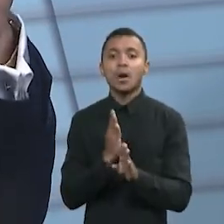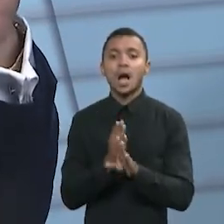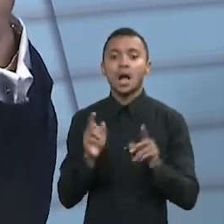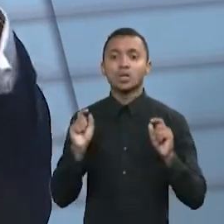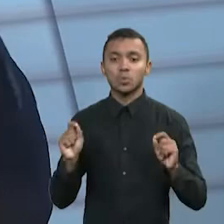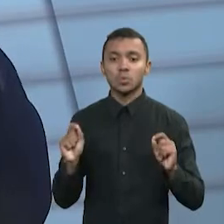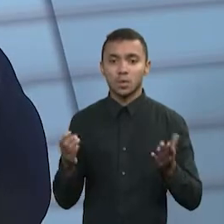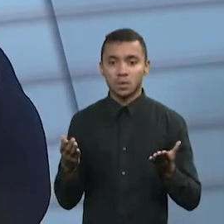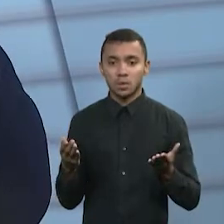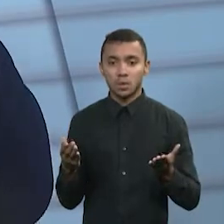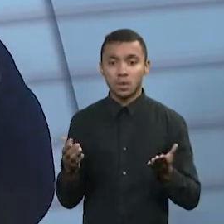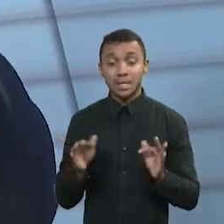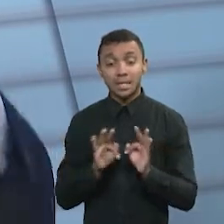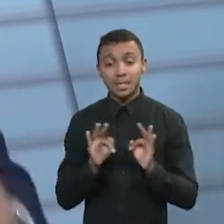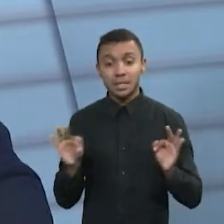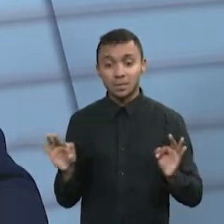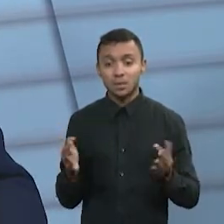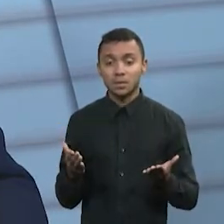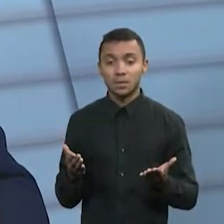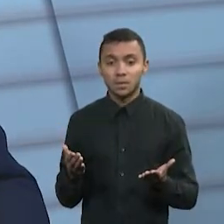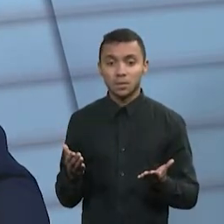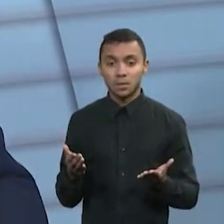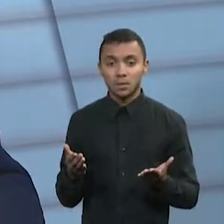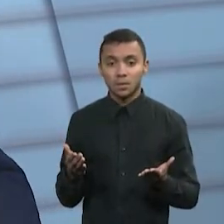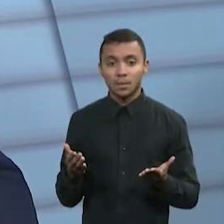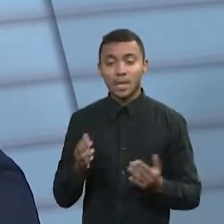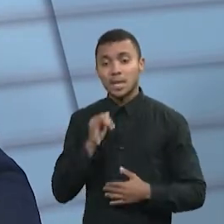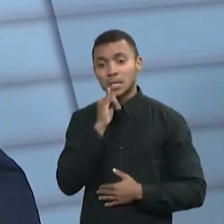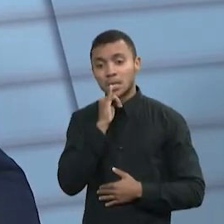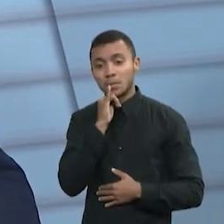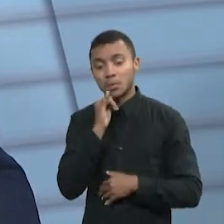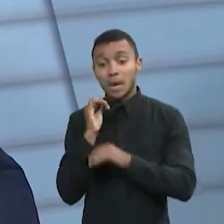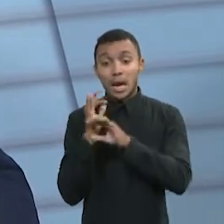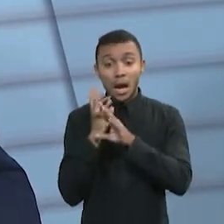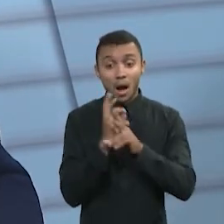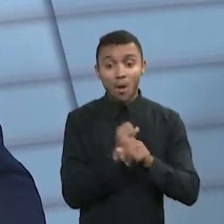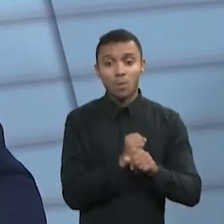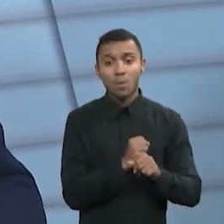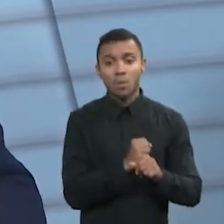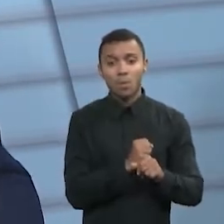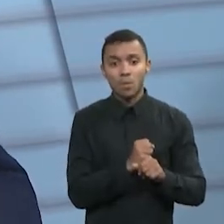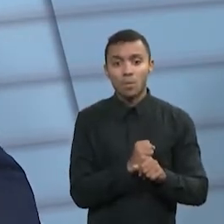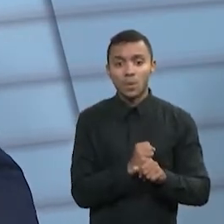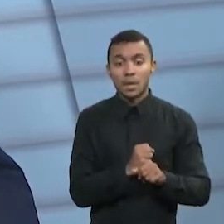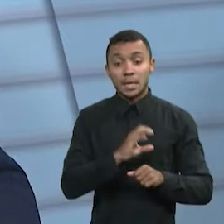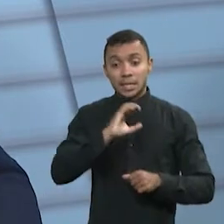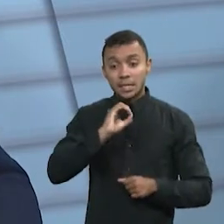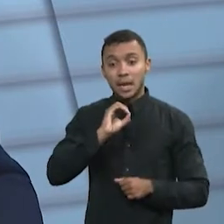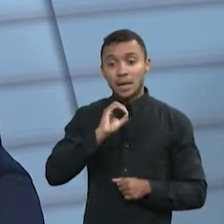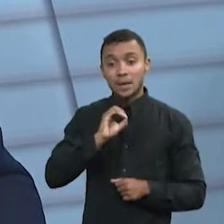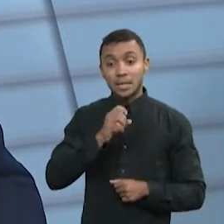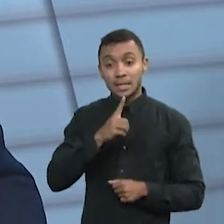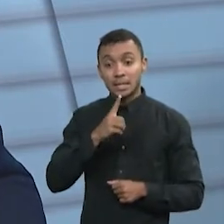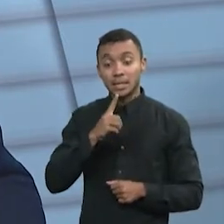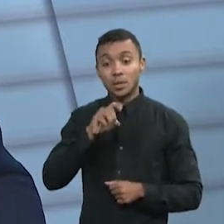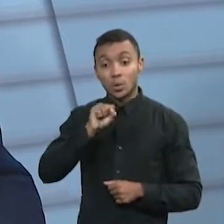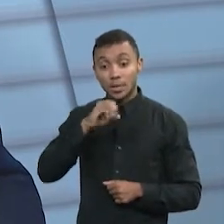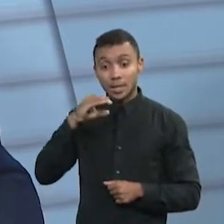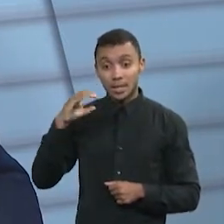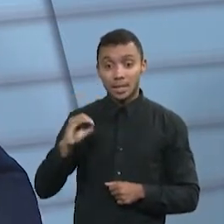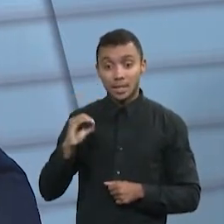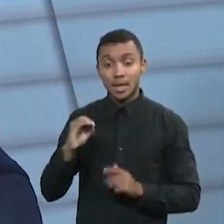linha do Simples. Vejamos, eu fiz esse cálculo pelo IPCA, essa linha de 0 a 180%, ela saltaria para